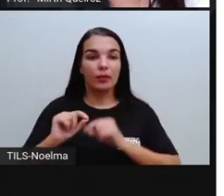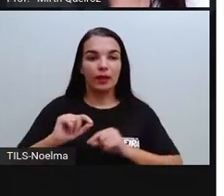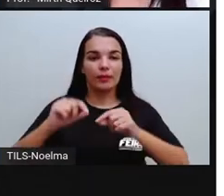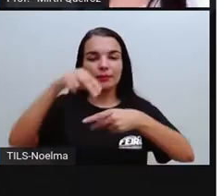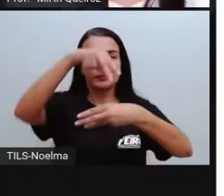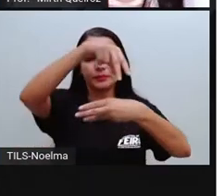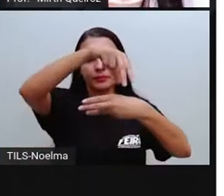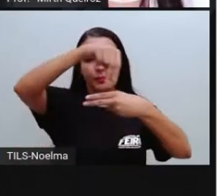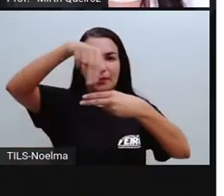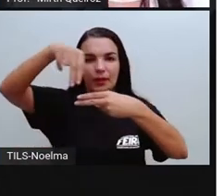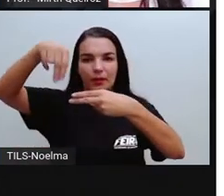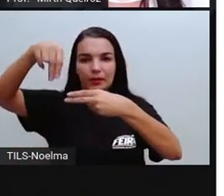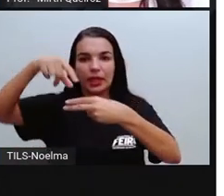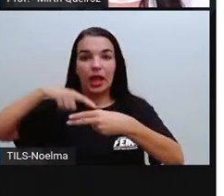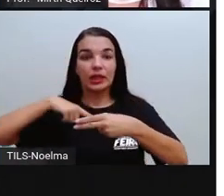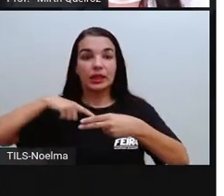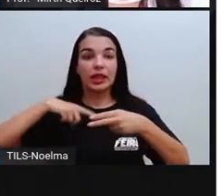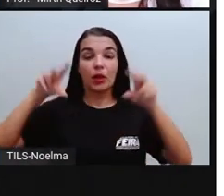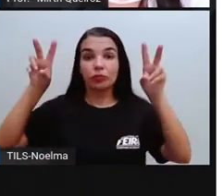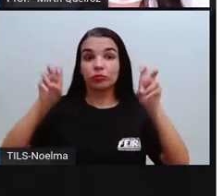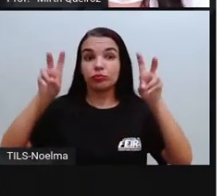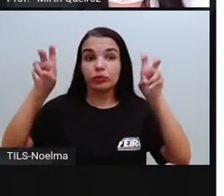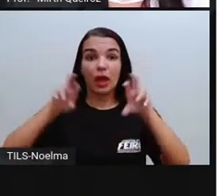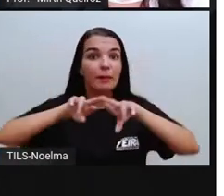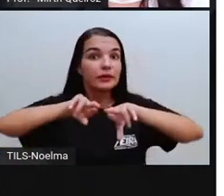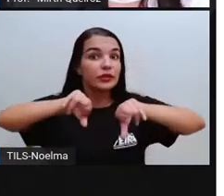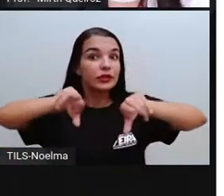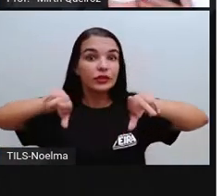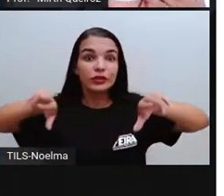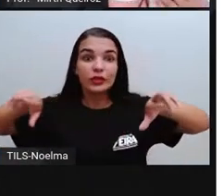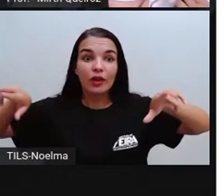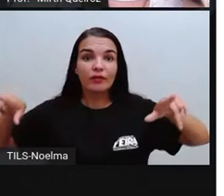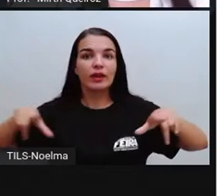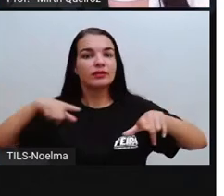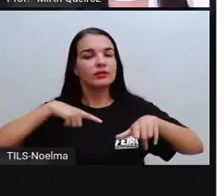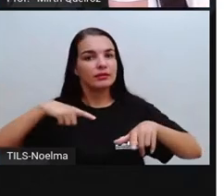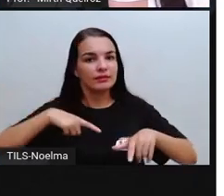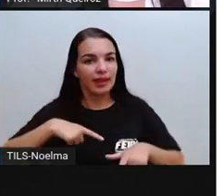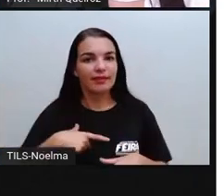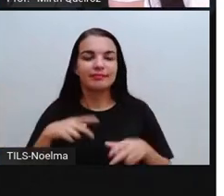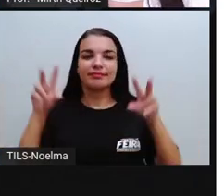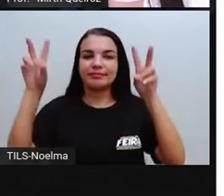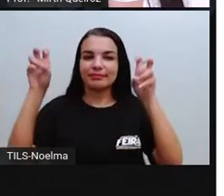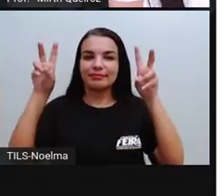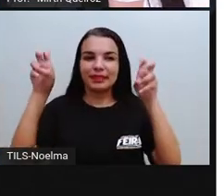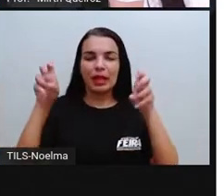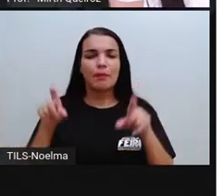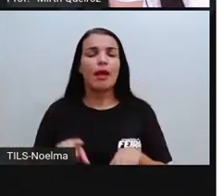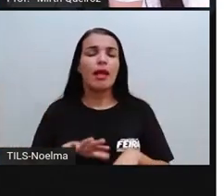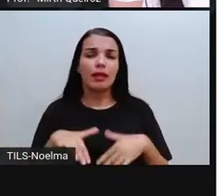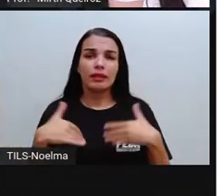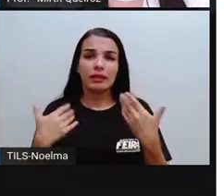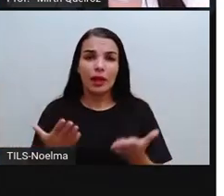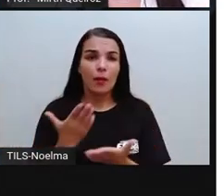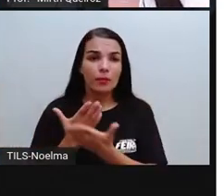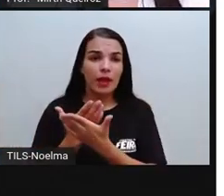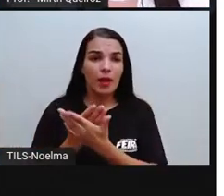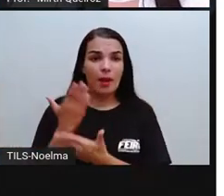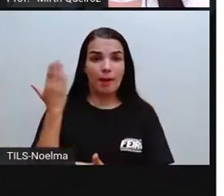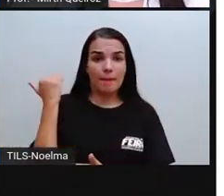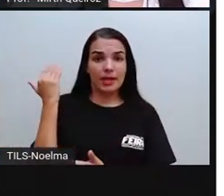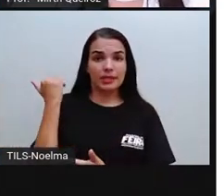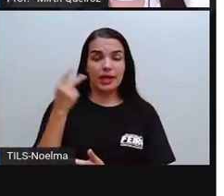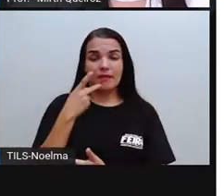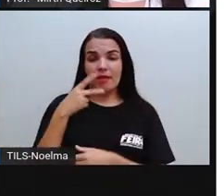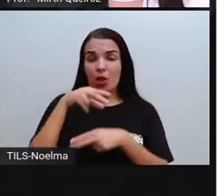ele aborda temas diversos, Diferentes temas aí. E na aula passada, que a gente falou